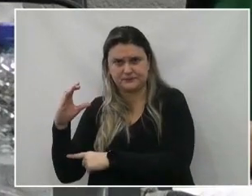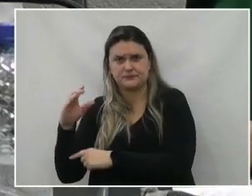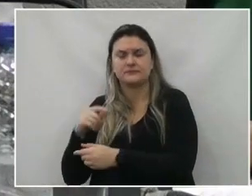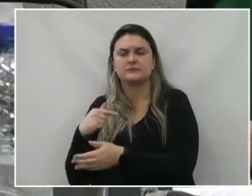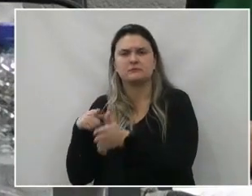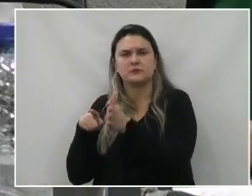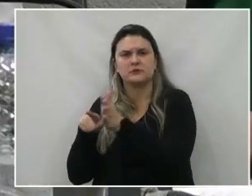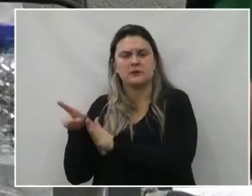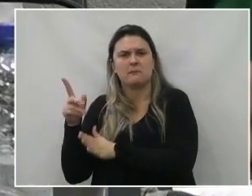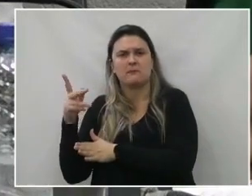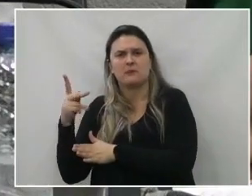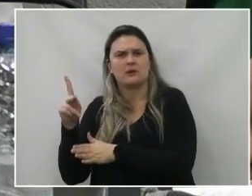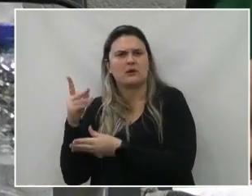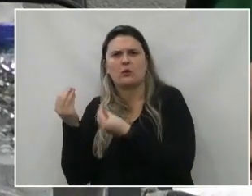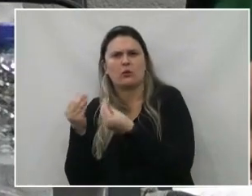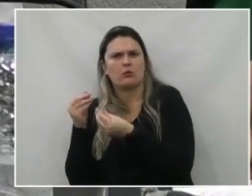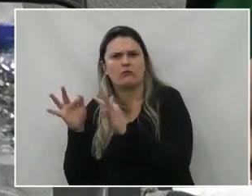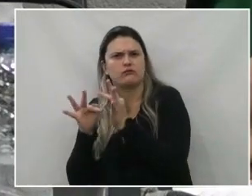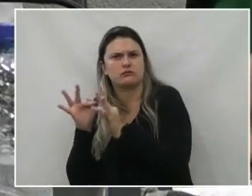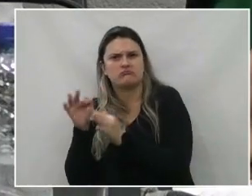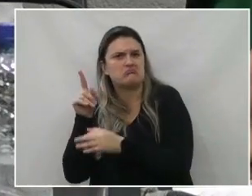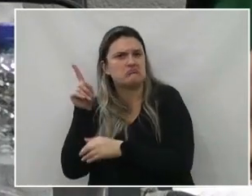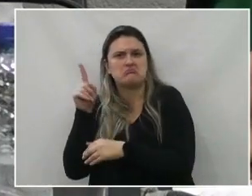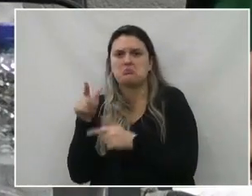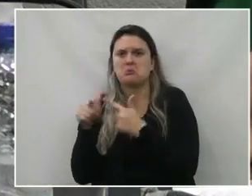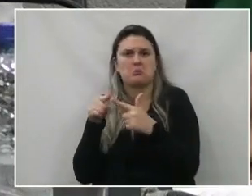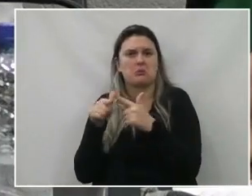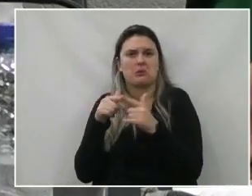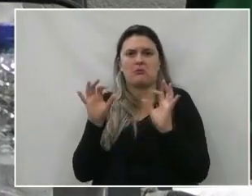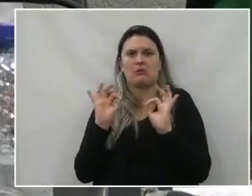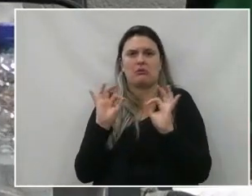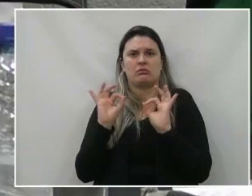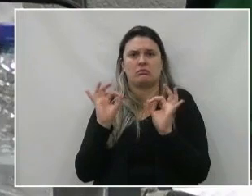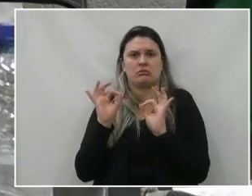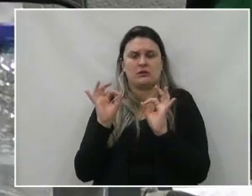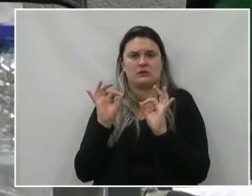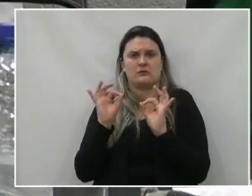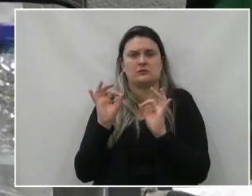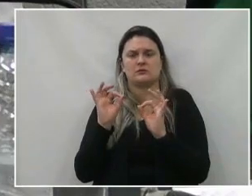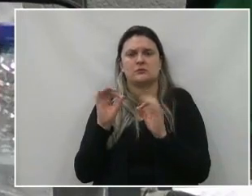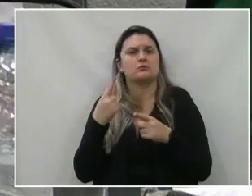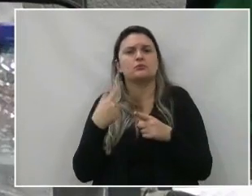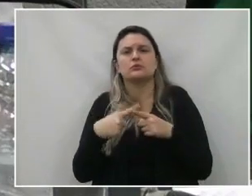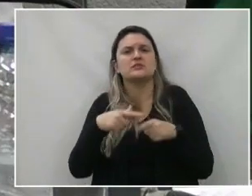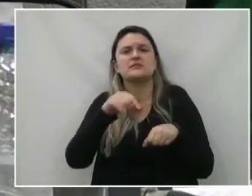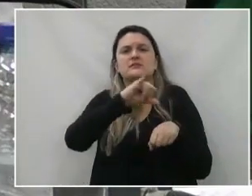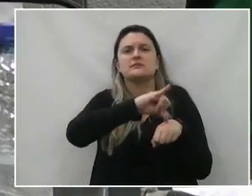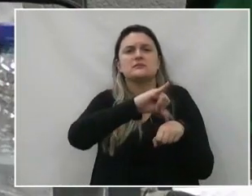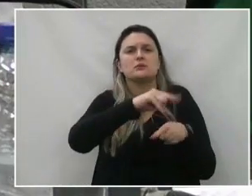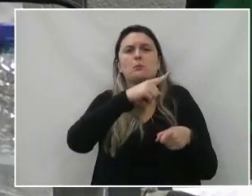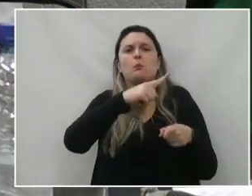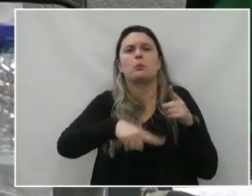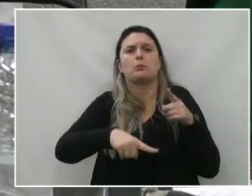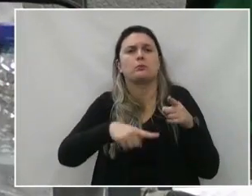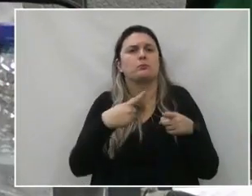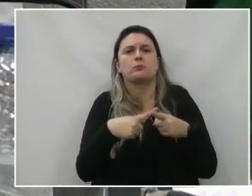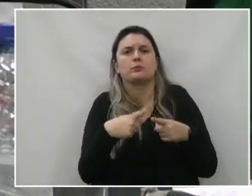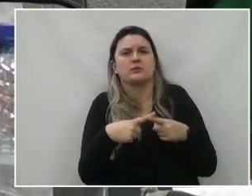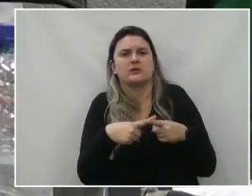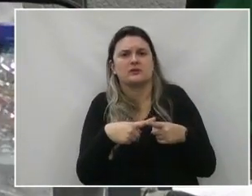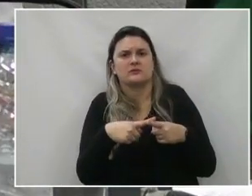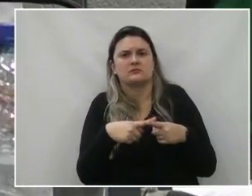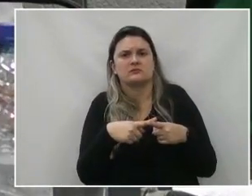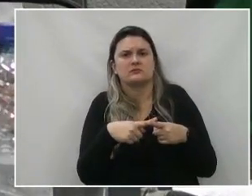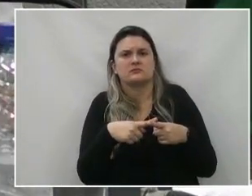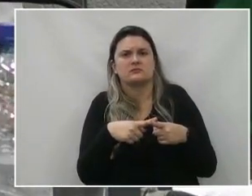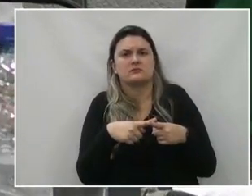Cristóvão, e nós não temos nenhum problema nesse sentido lá. Eu quero saber o que é que está acontecendo, se